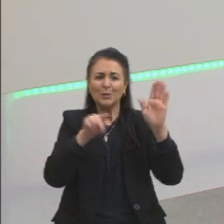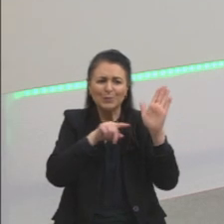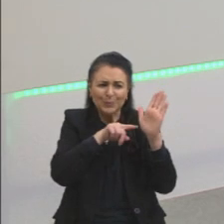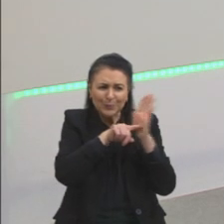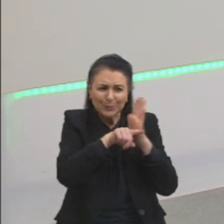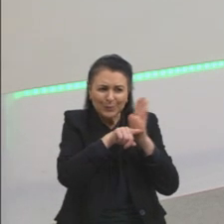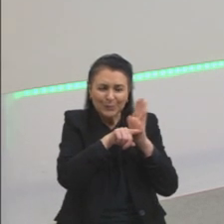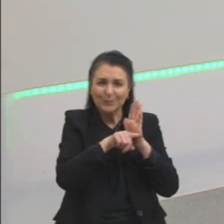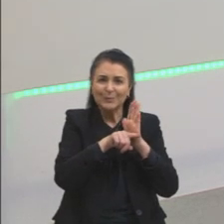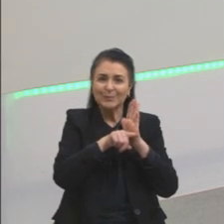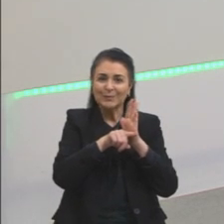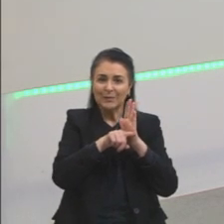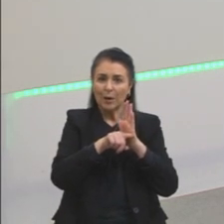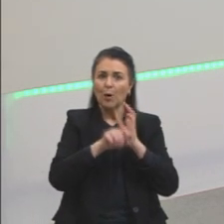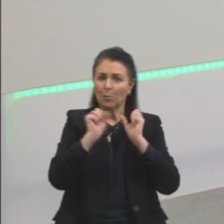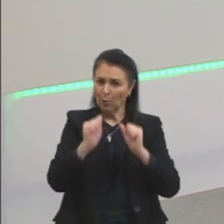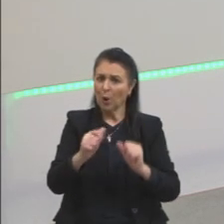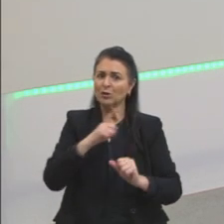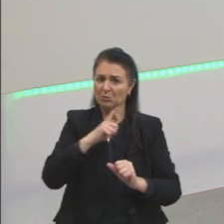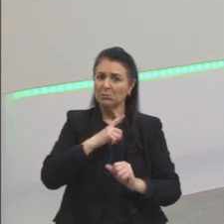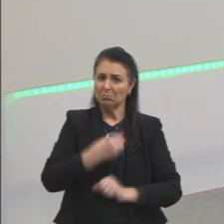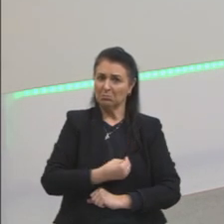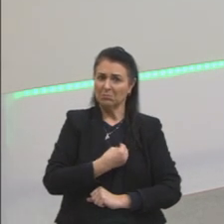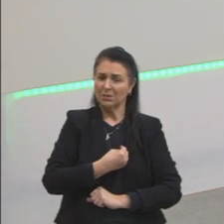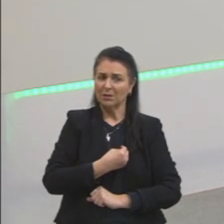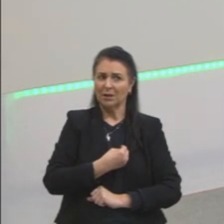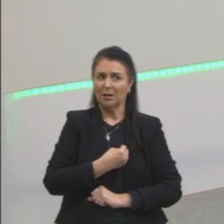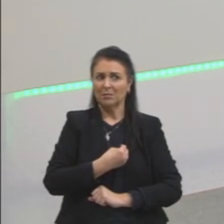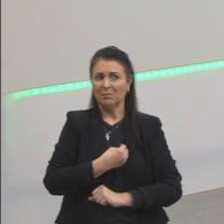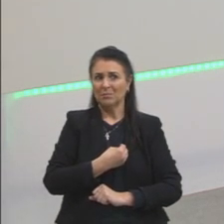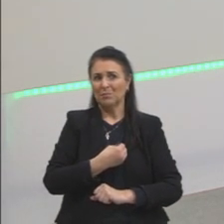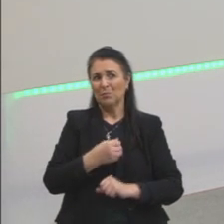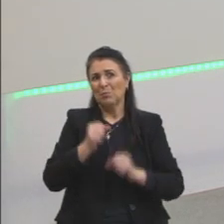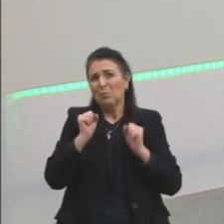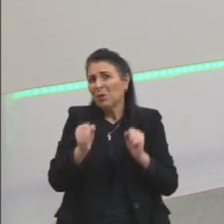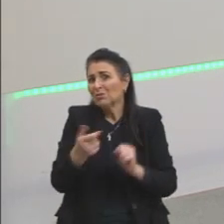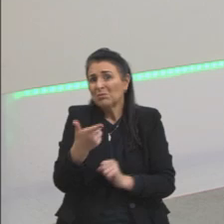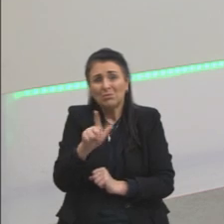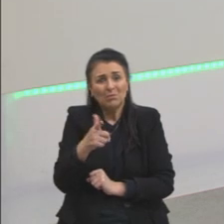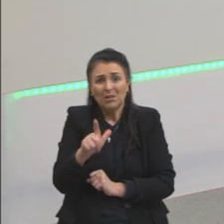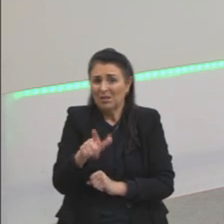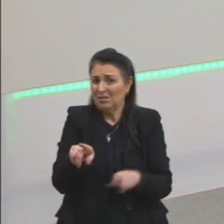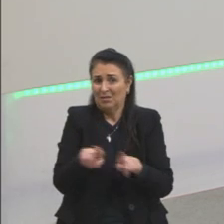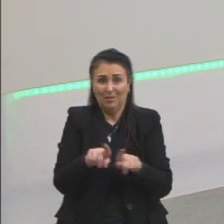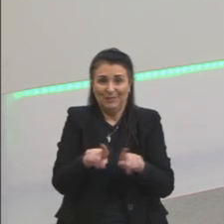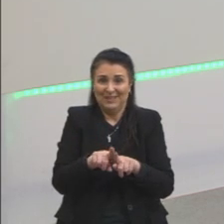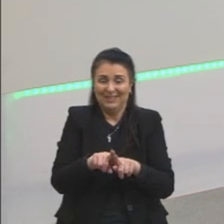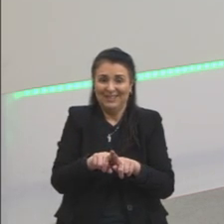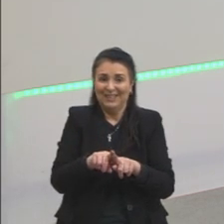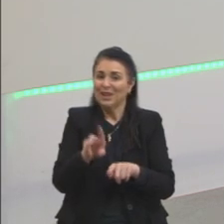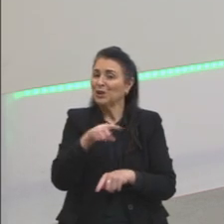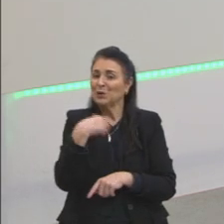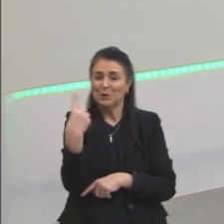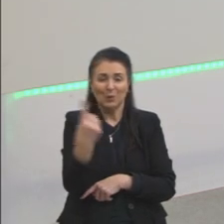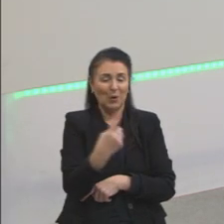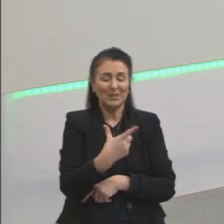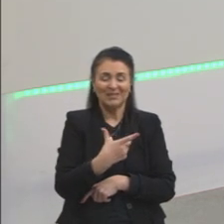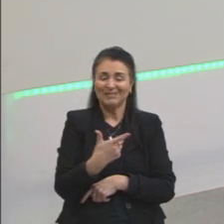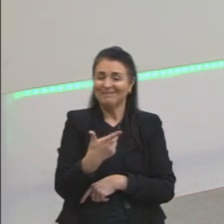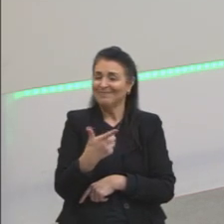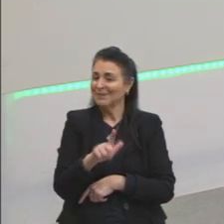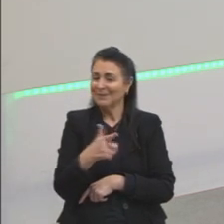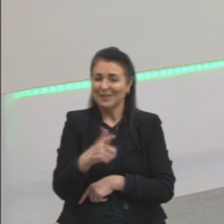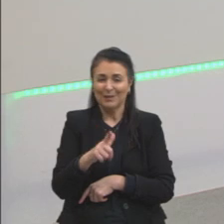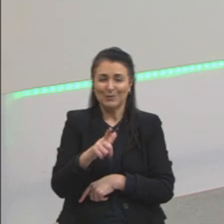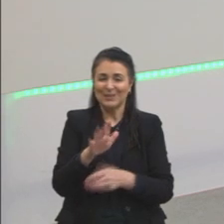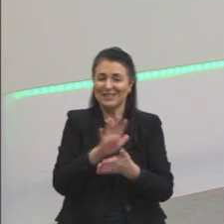eles podem existir como podem não existir, porque como eles não provêm dos sentidos, nós não temos certezas. Então, veja bem, o